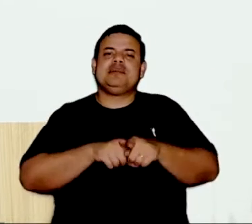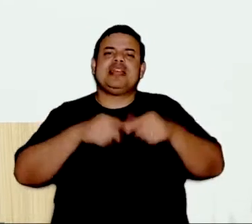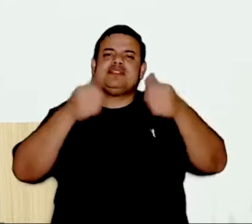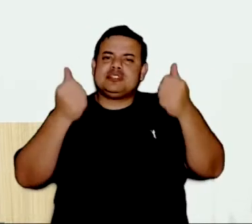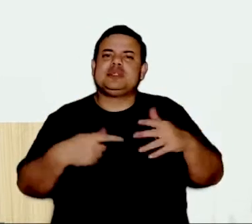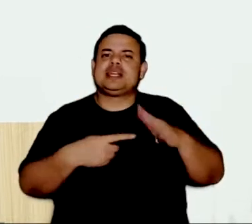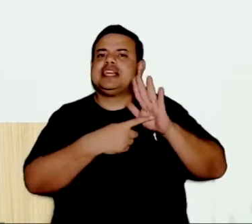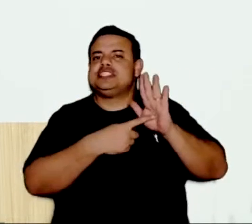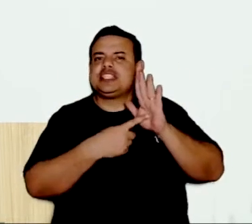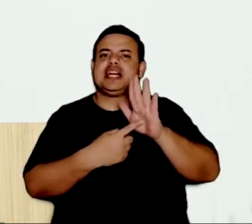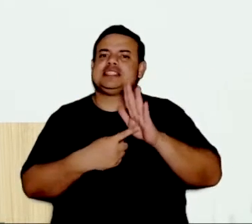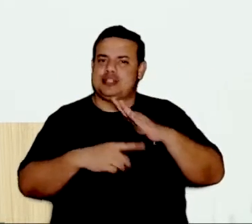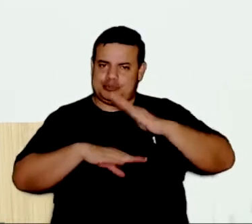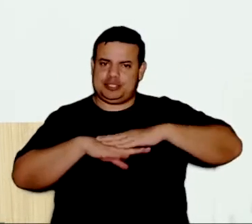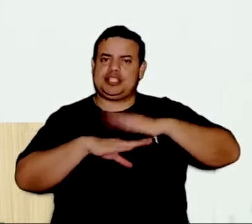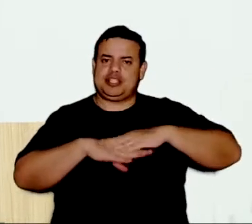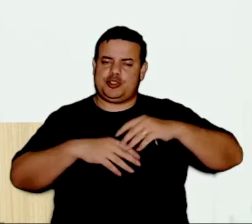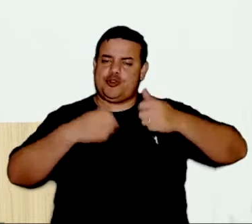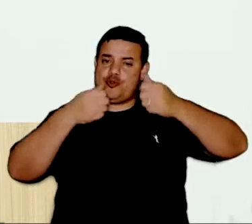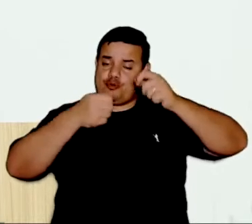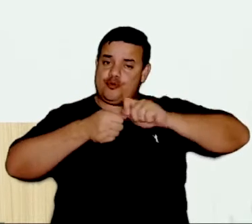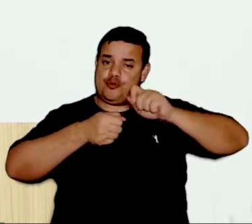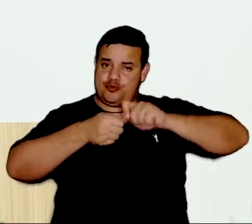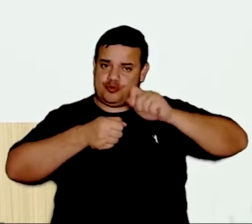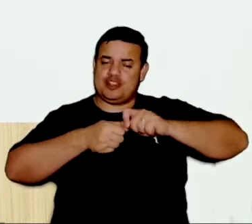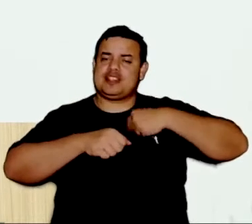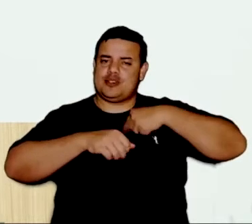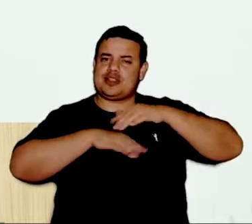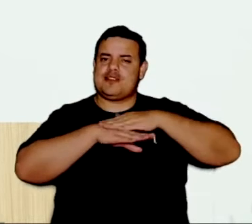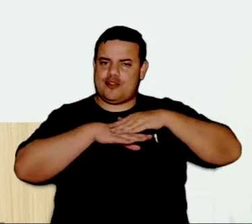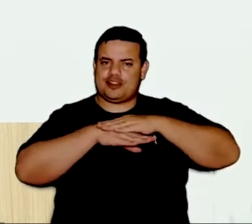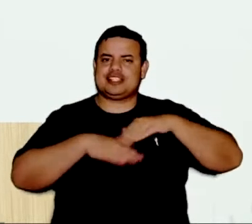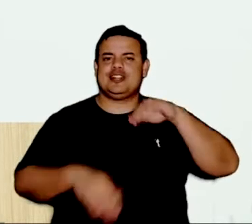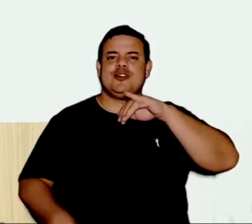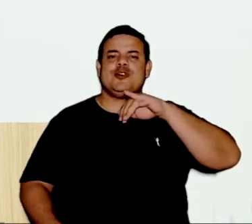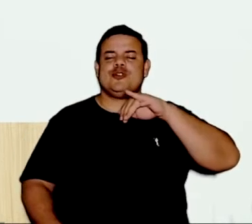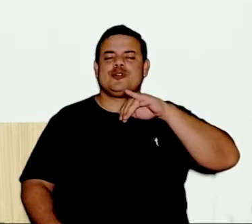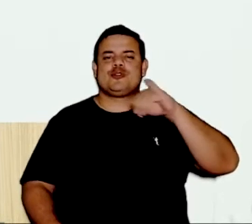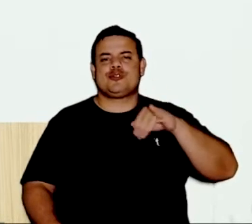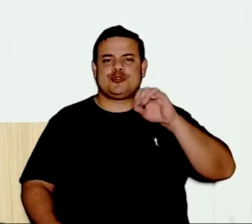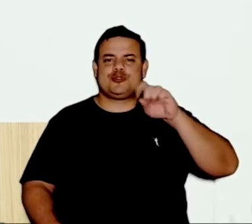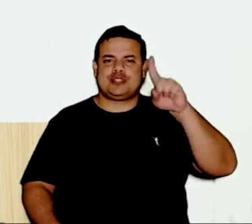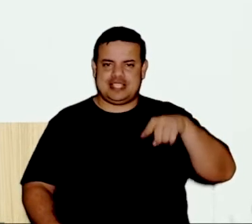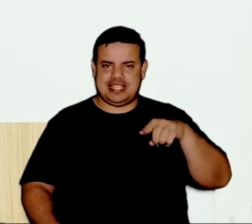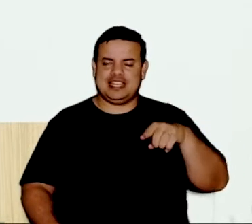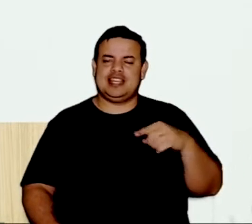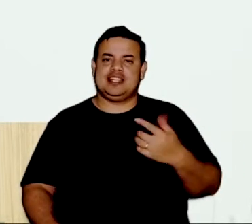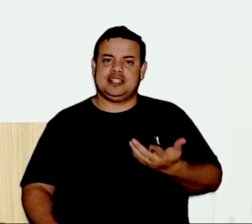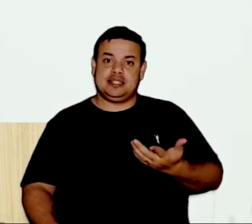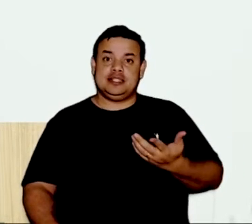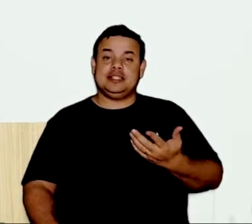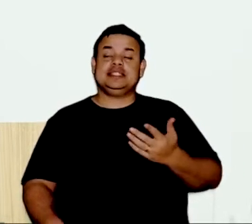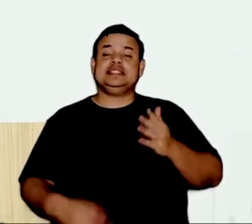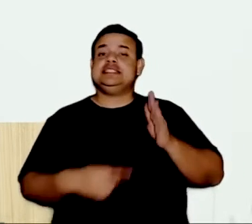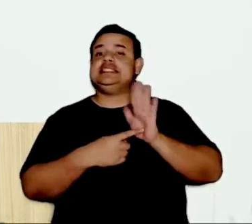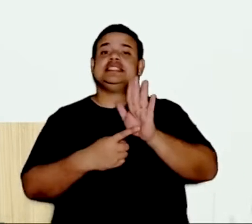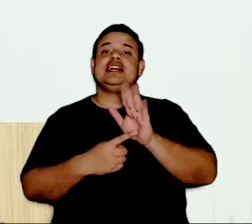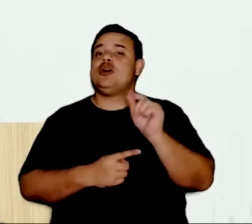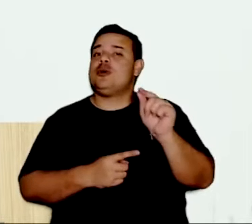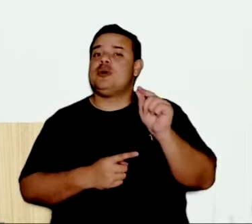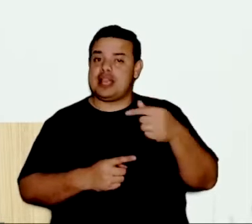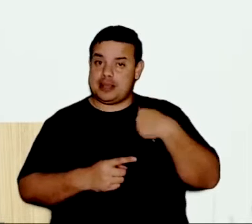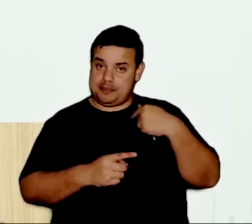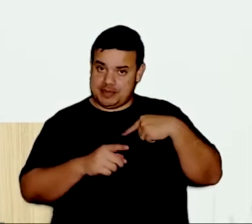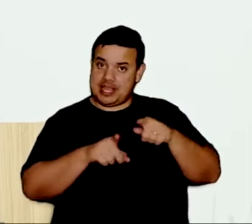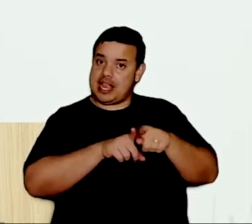sobre... Eu estava falando com o Zé, que nós estávamos conversando. Essa indicação é porque, assim, minha irmã, ela usa muito o